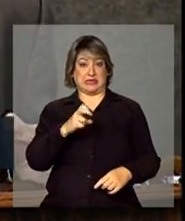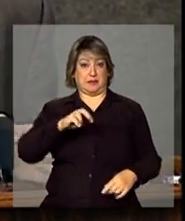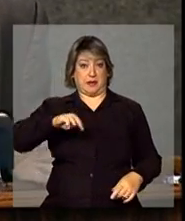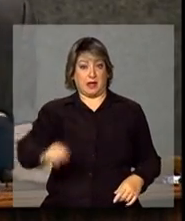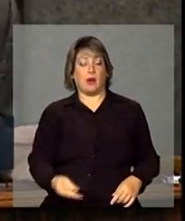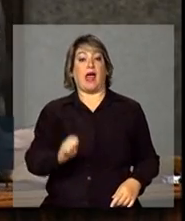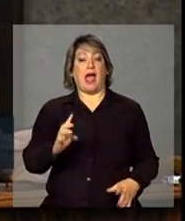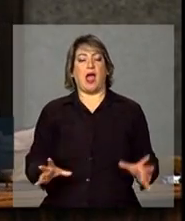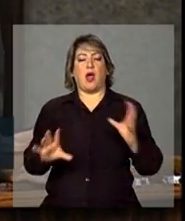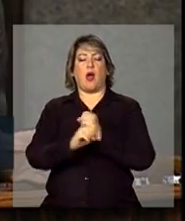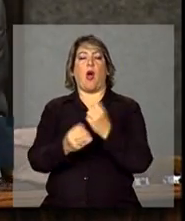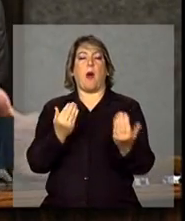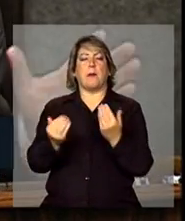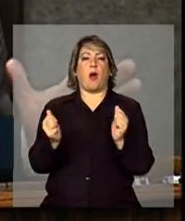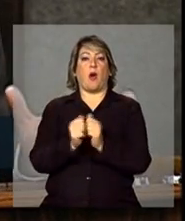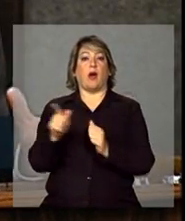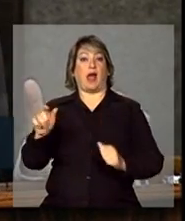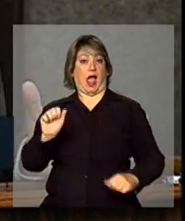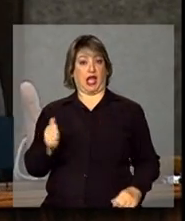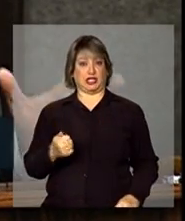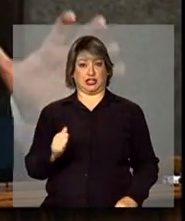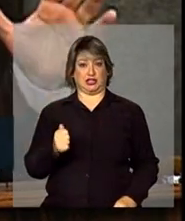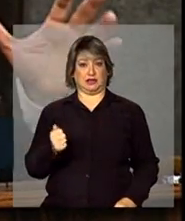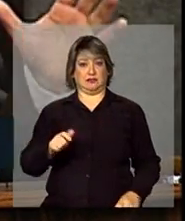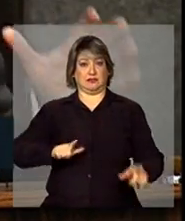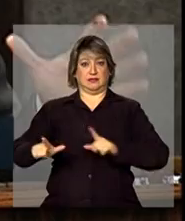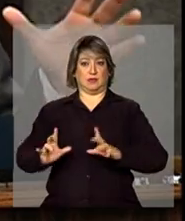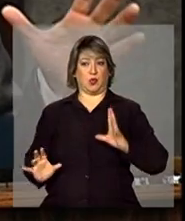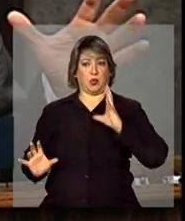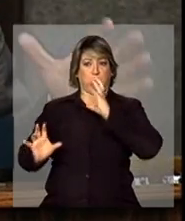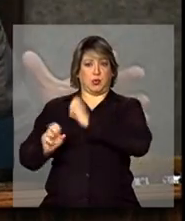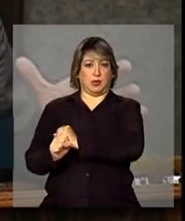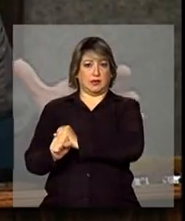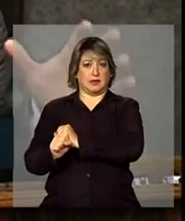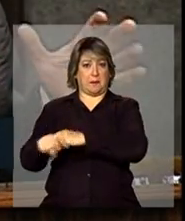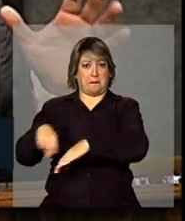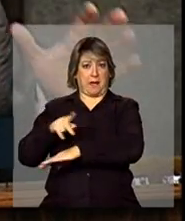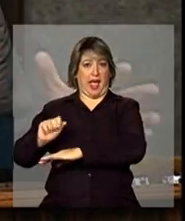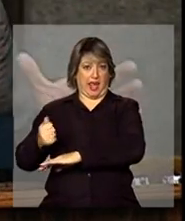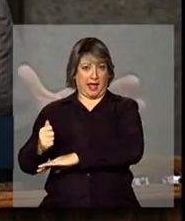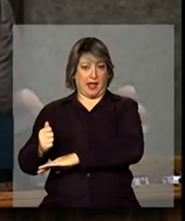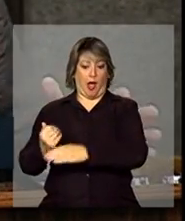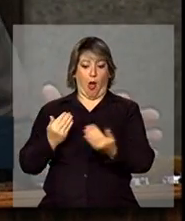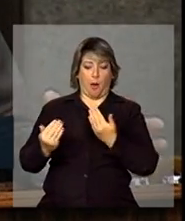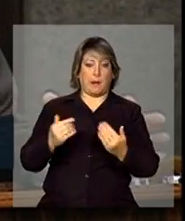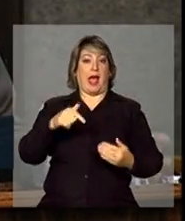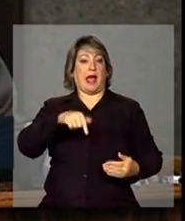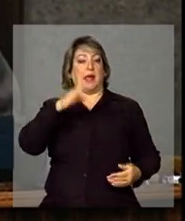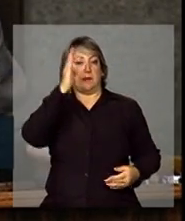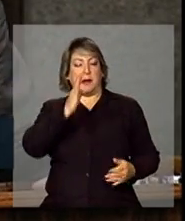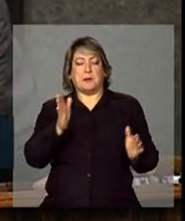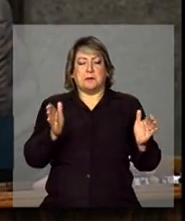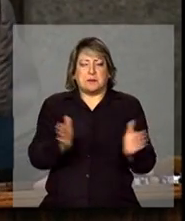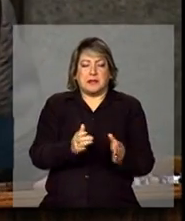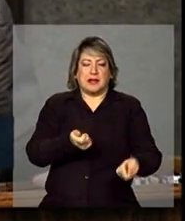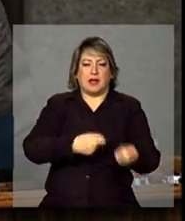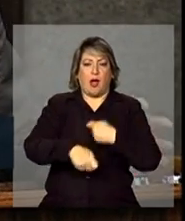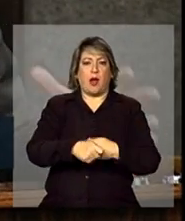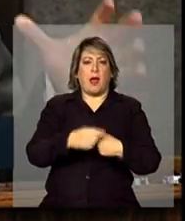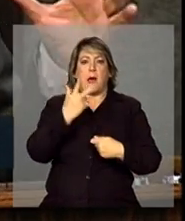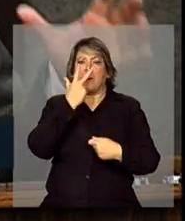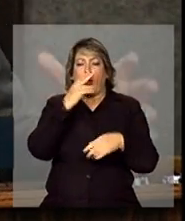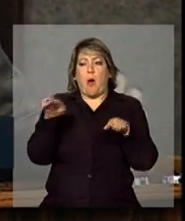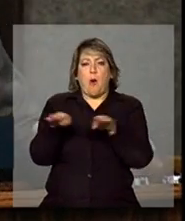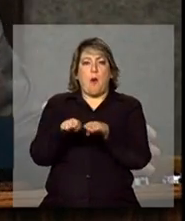força de trabalho da Argentina. Então, nós podemos dizer que nossa pequena e média, nossa micro e pequena empresa no Brasil, é